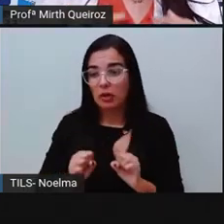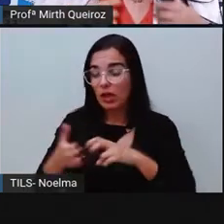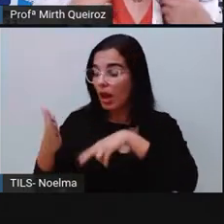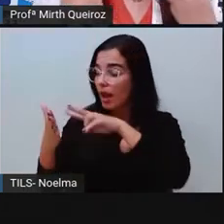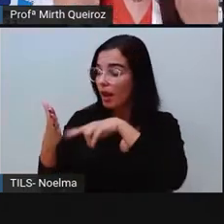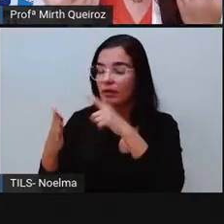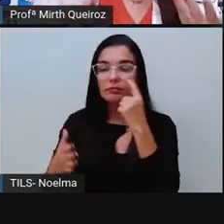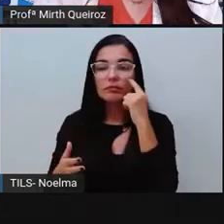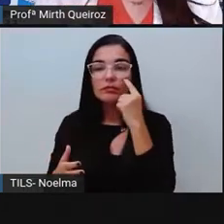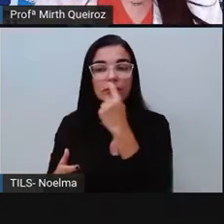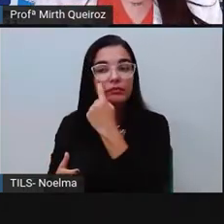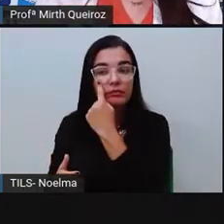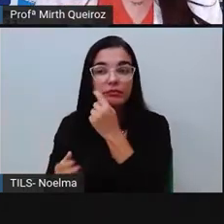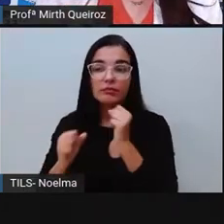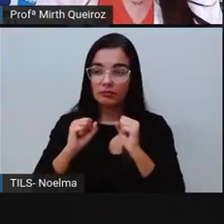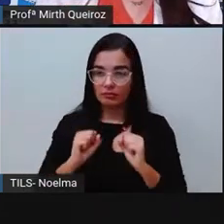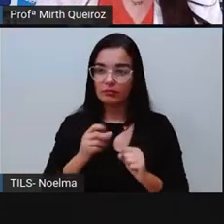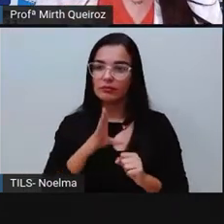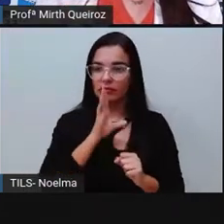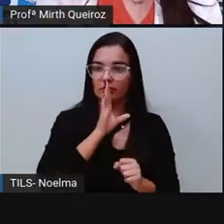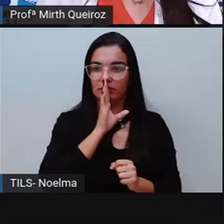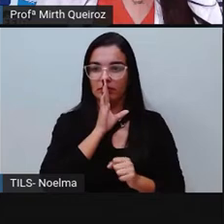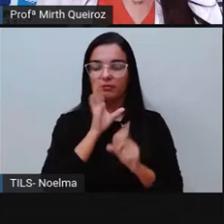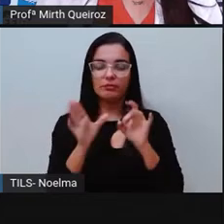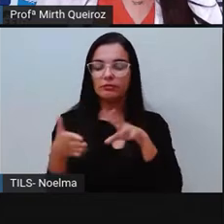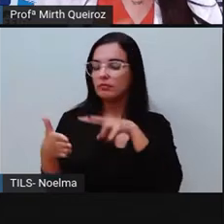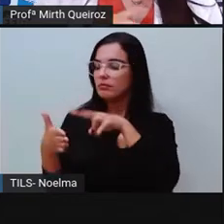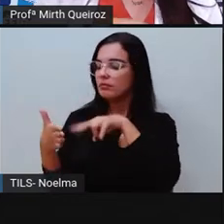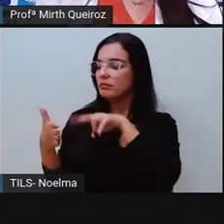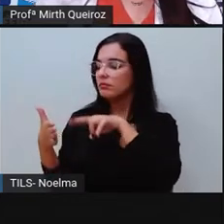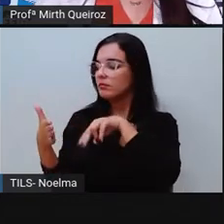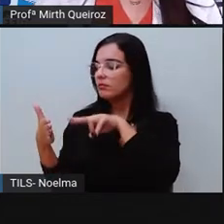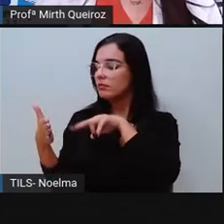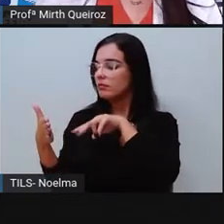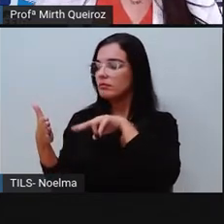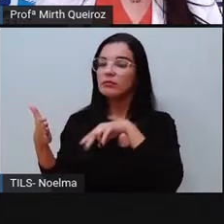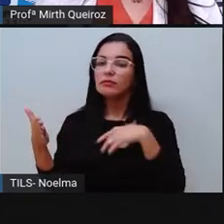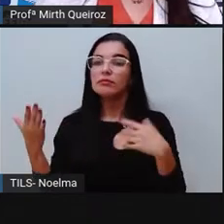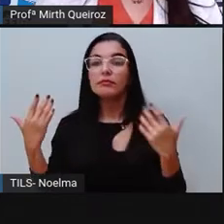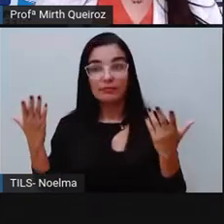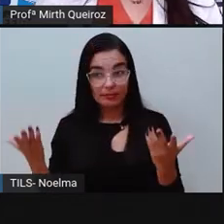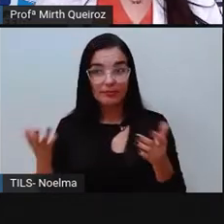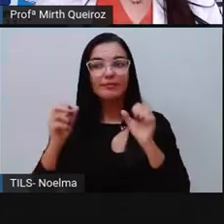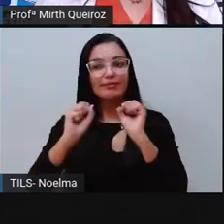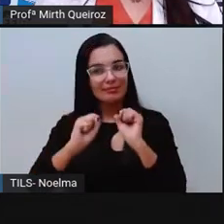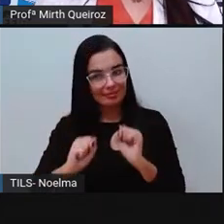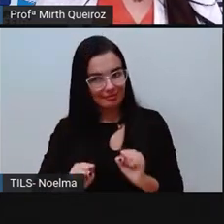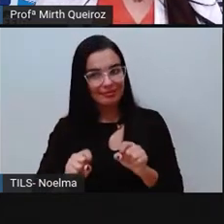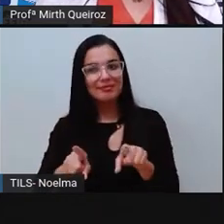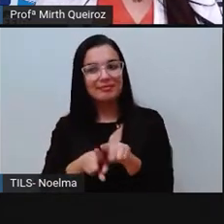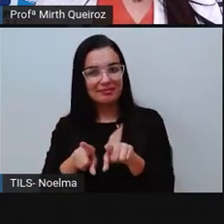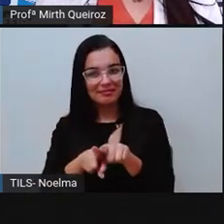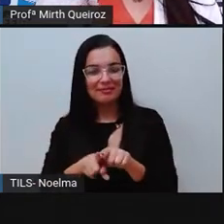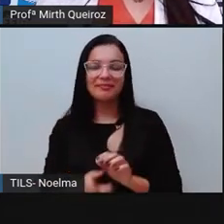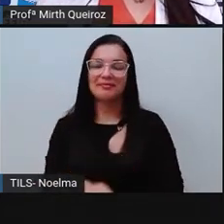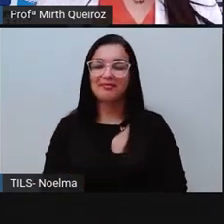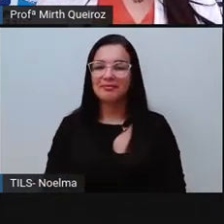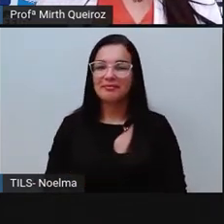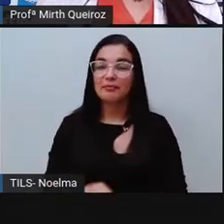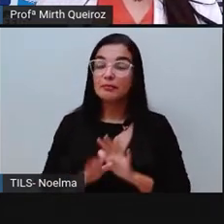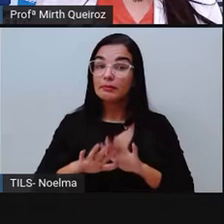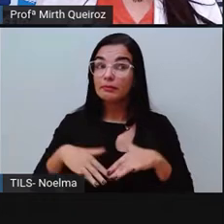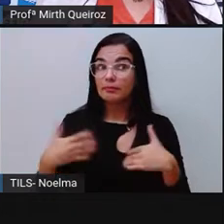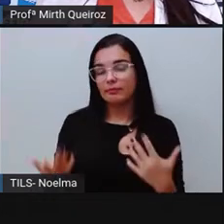Sem falar, né? O que tá escrito, apenas acompanhando ali com os olhos. Porém, quando a gente